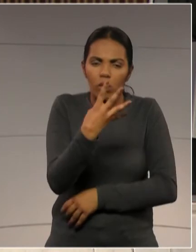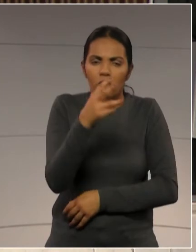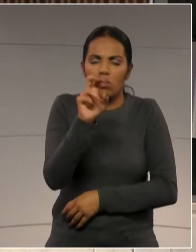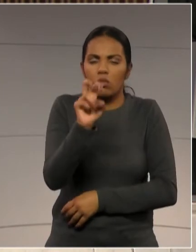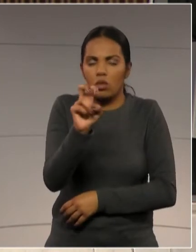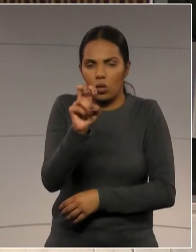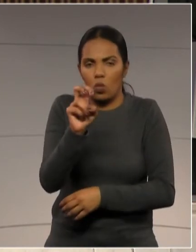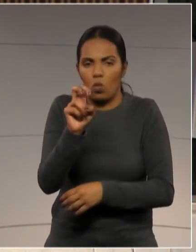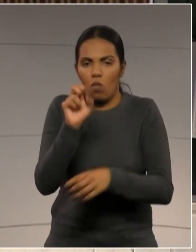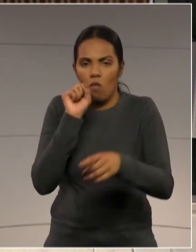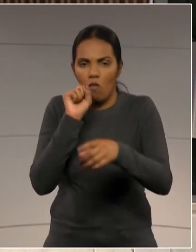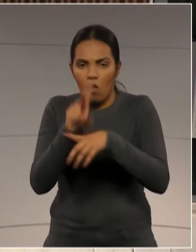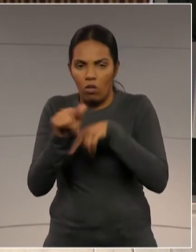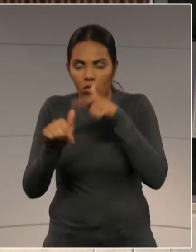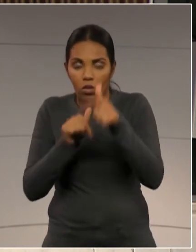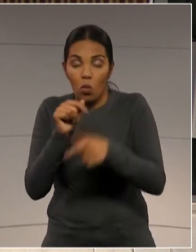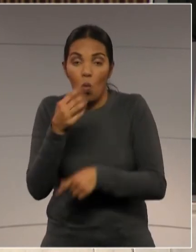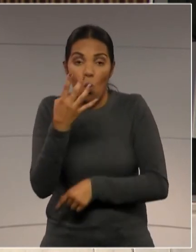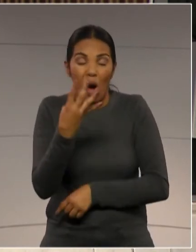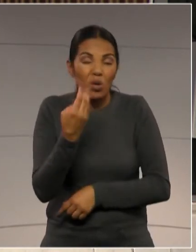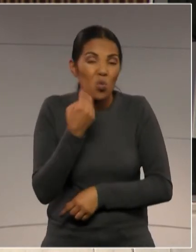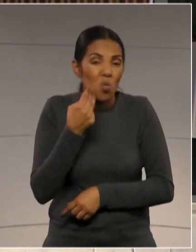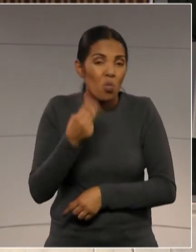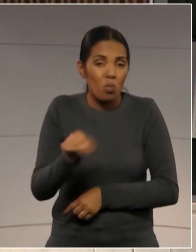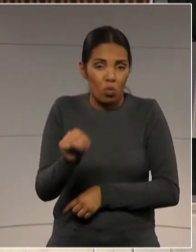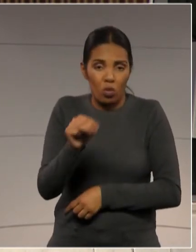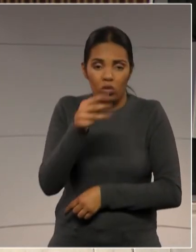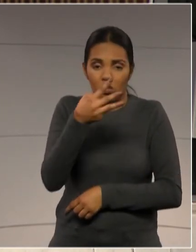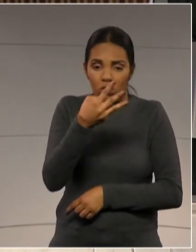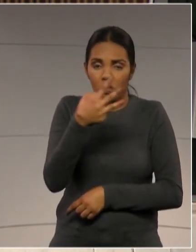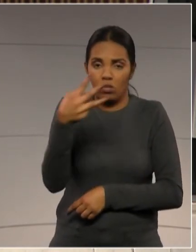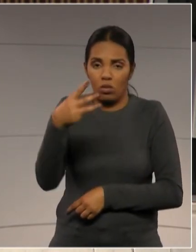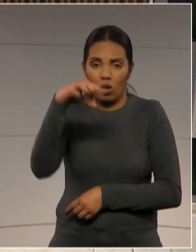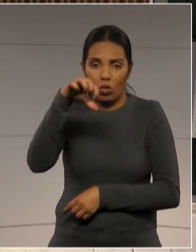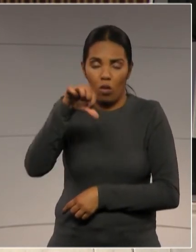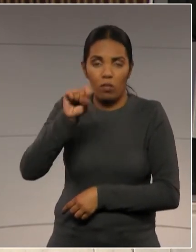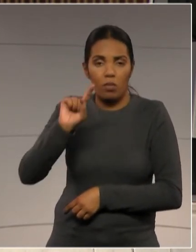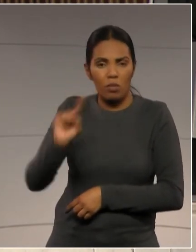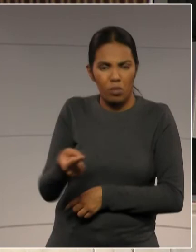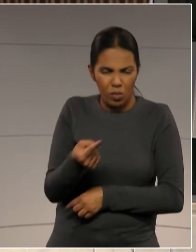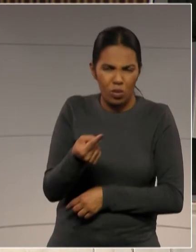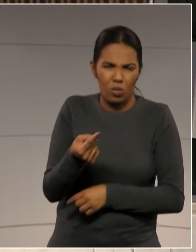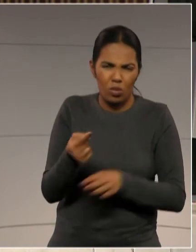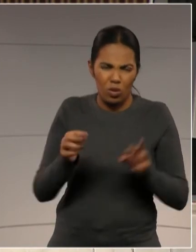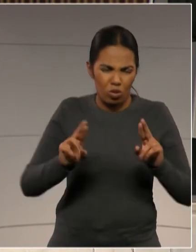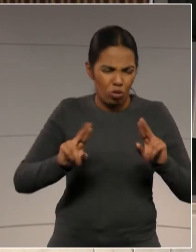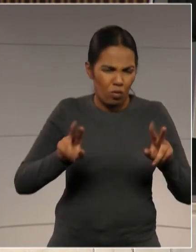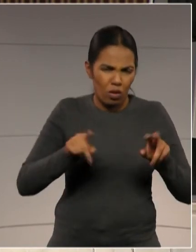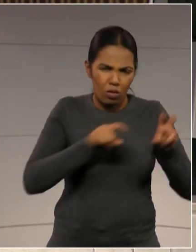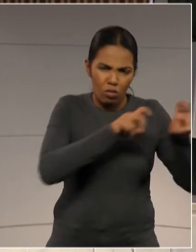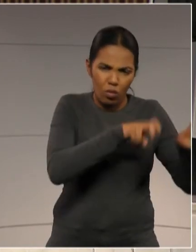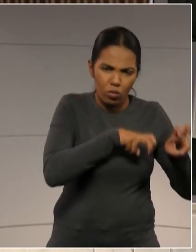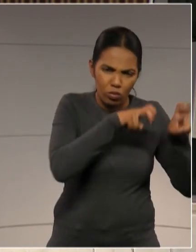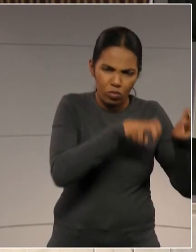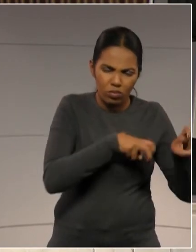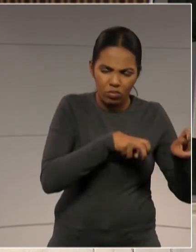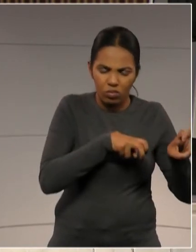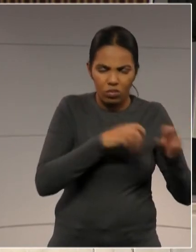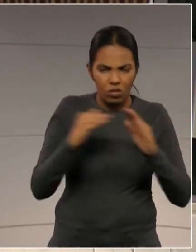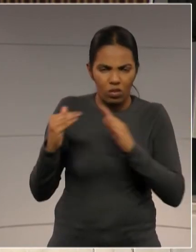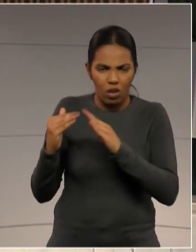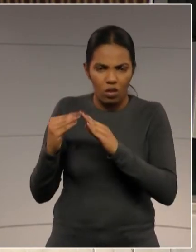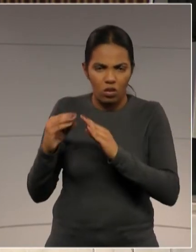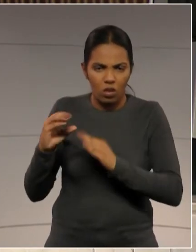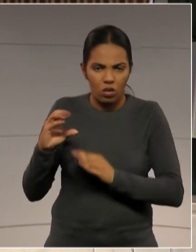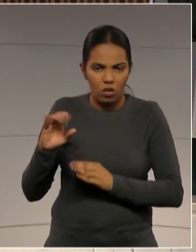Jaco Vosa, de 4 milhões e 339 mil, num projeto que é totalmente diverso disso. E